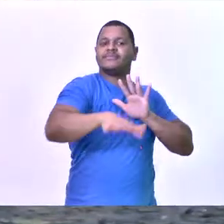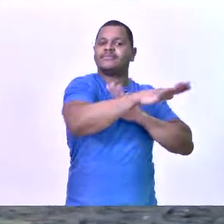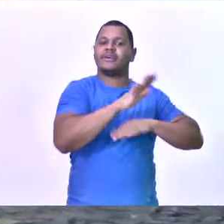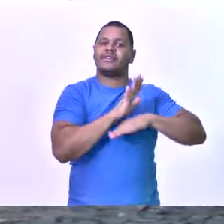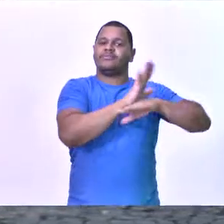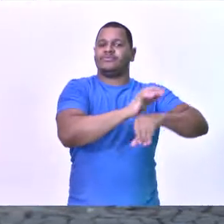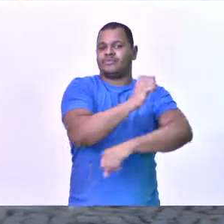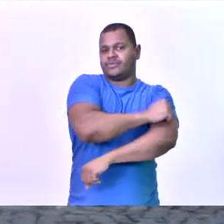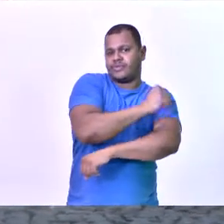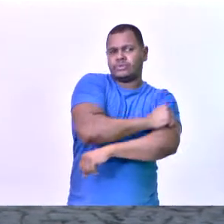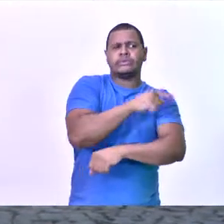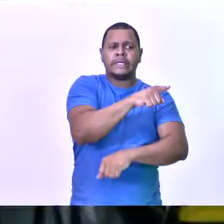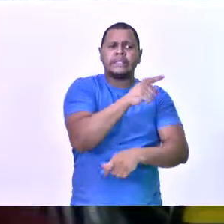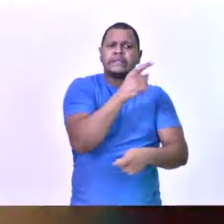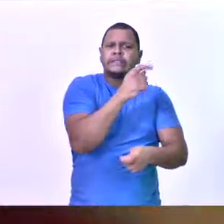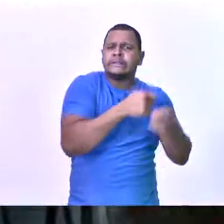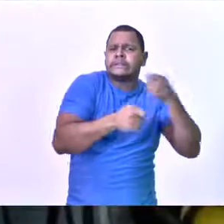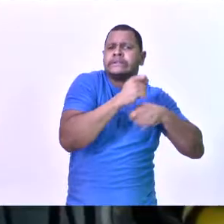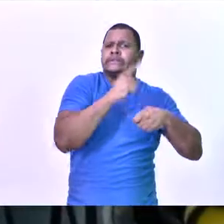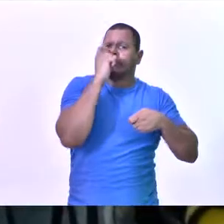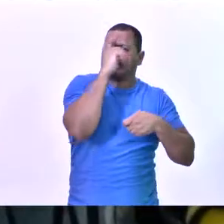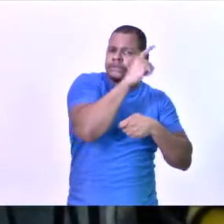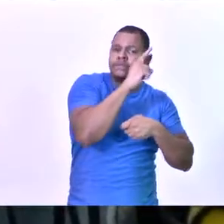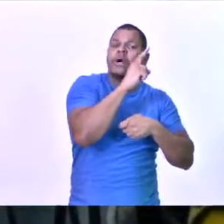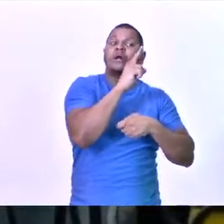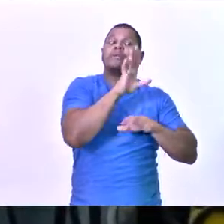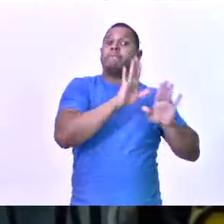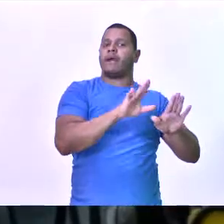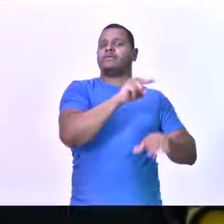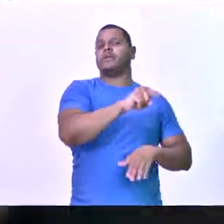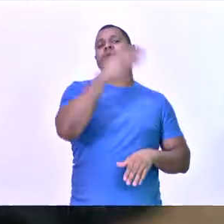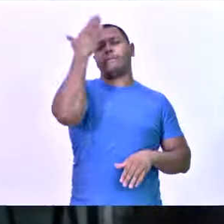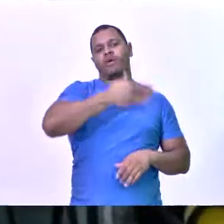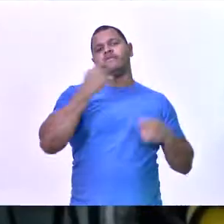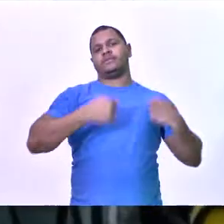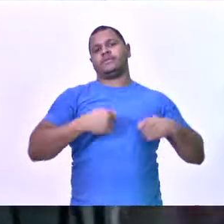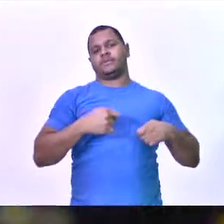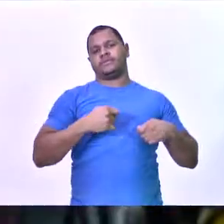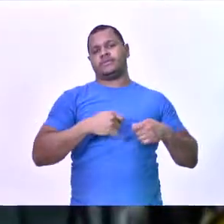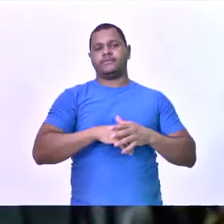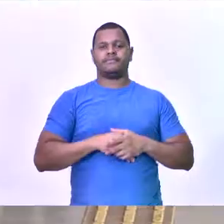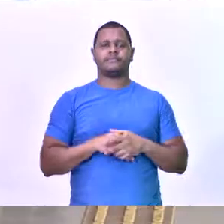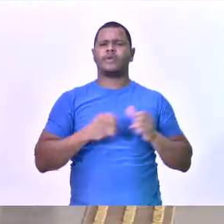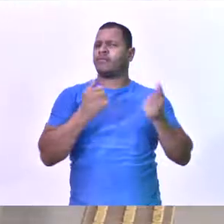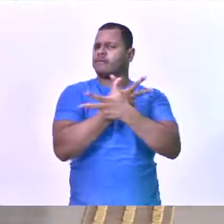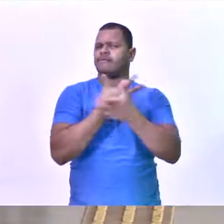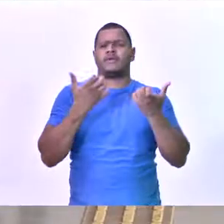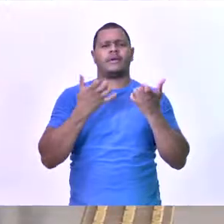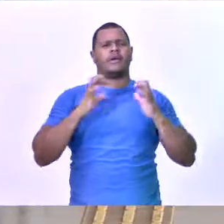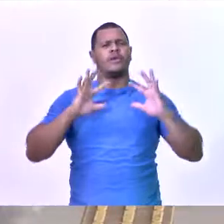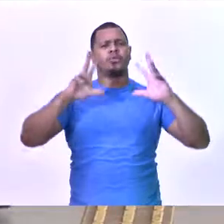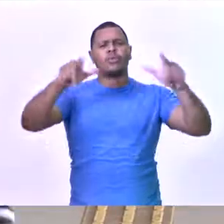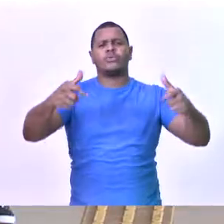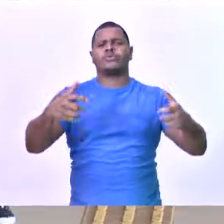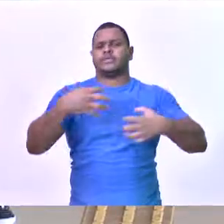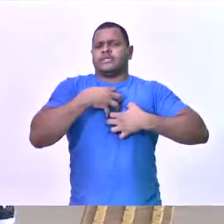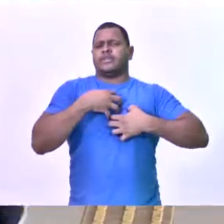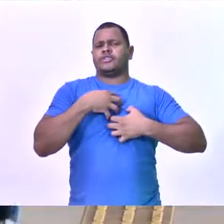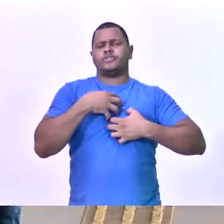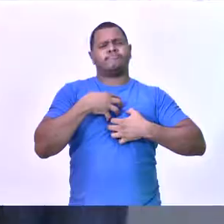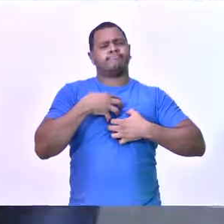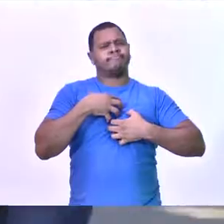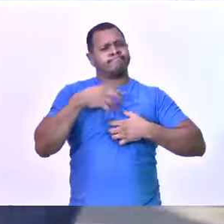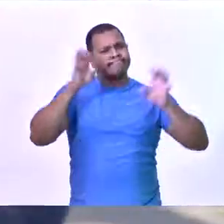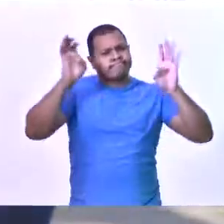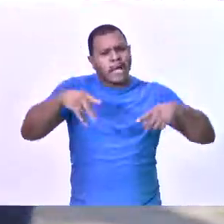e disponibiliza auxílios para os estudantes em vulnerabilidade econômica comprovada, tudo para que todos se sintam